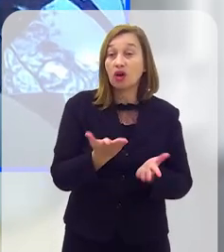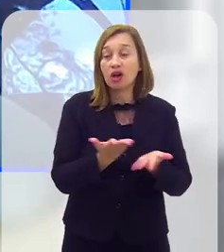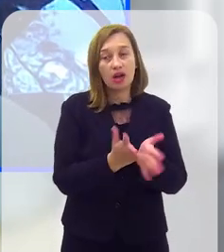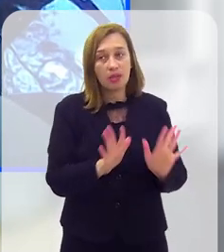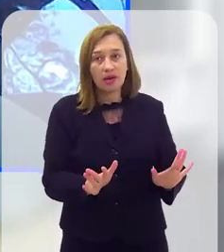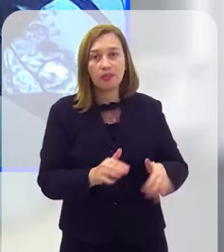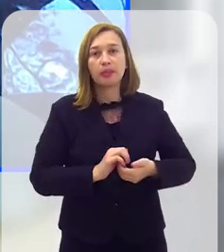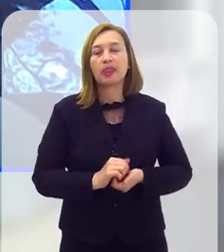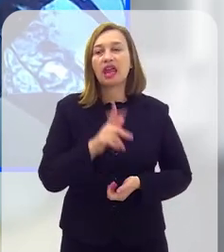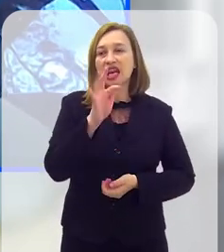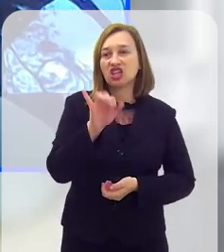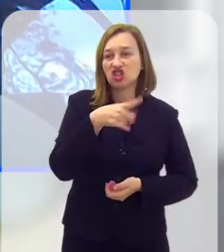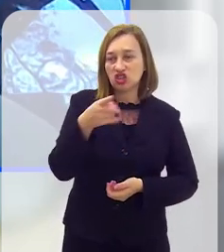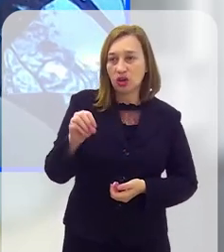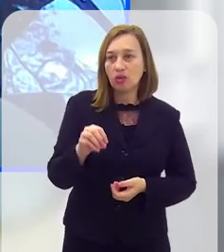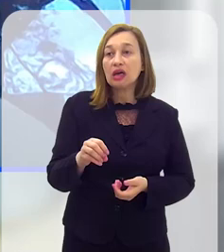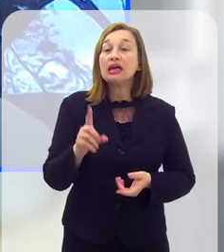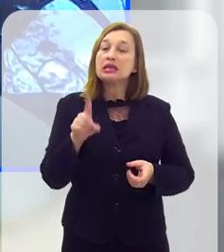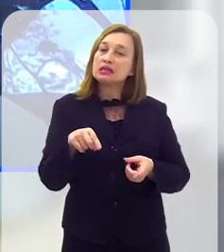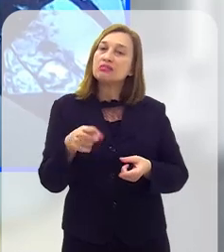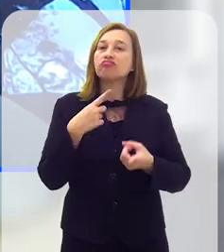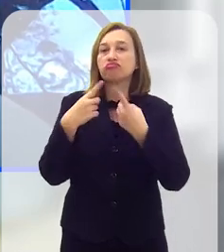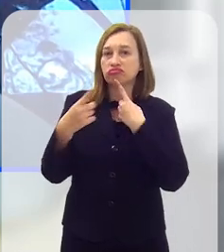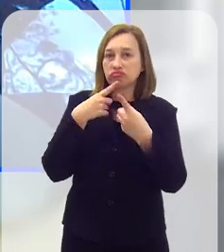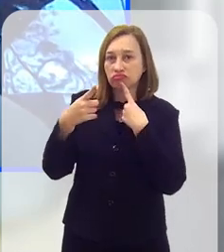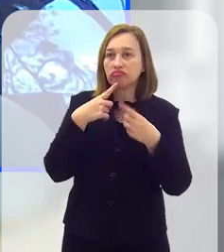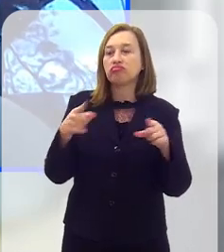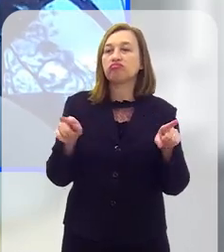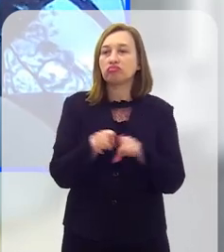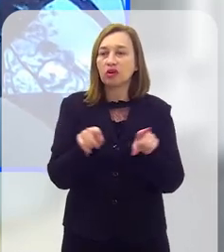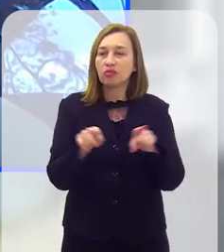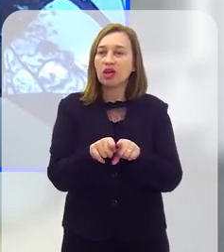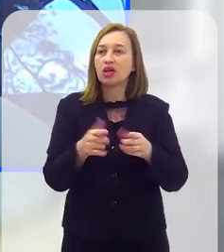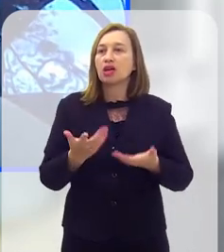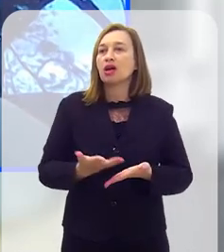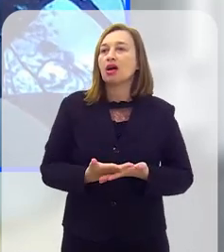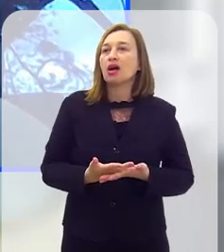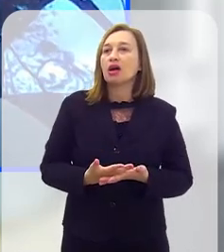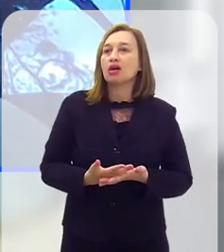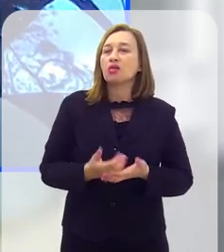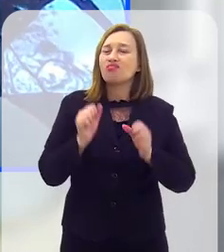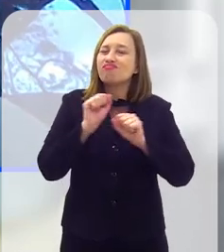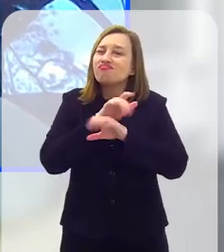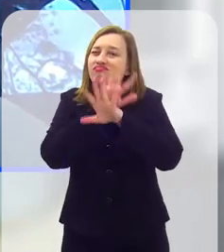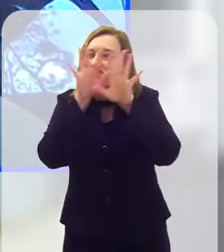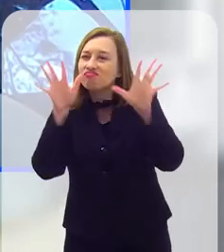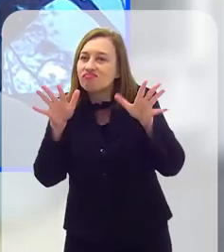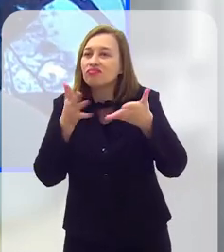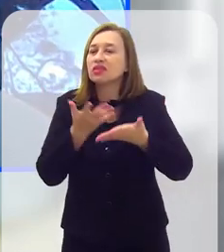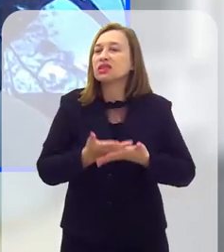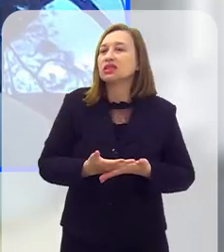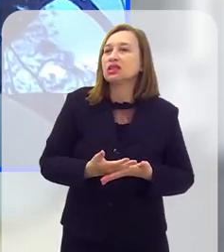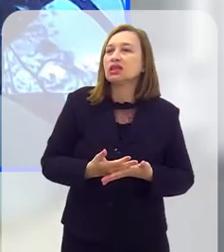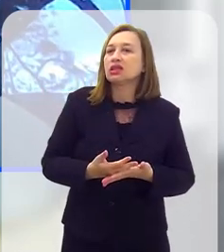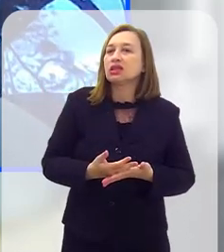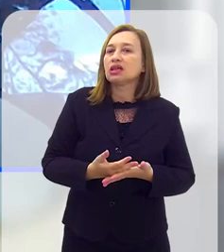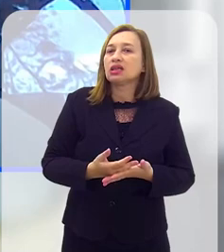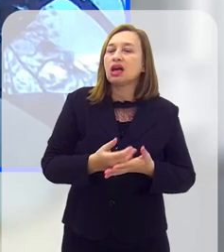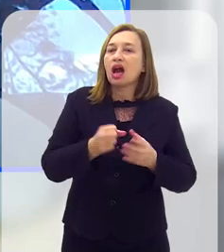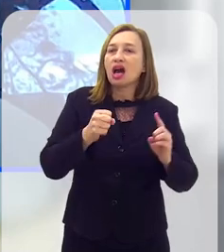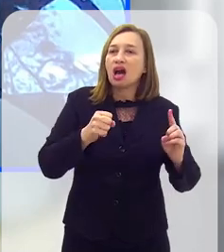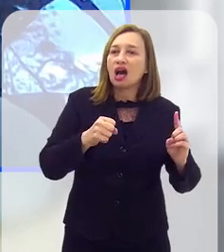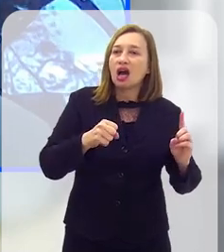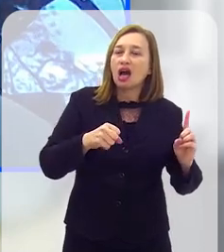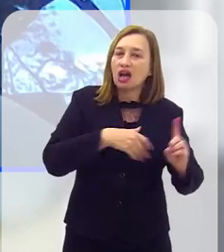exemplo, dos lixões. Esse é um ponto que precisa ser discutido, talvez, com maior clareza